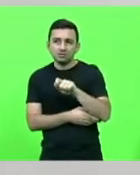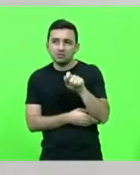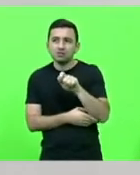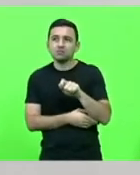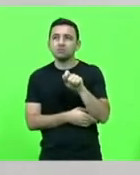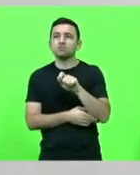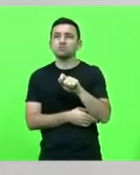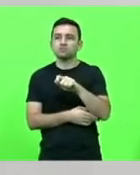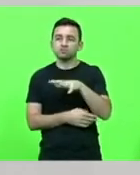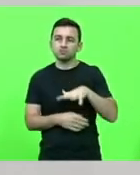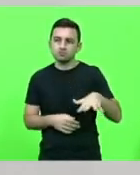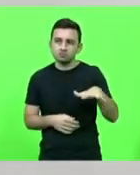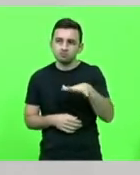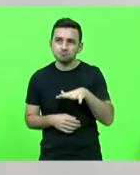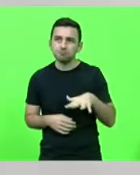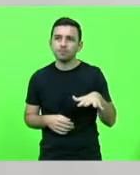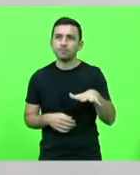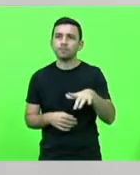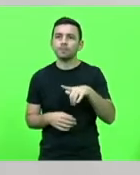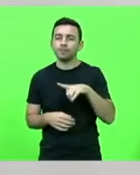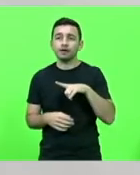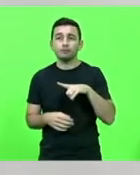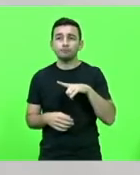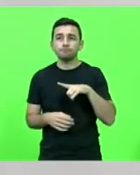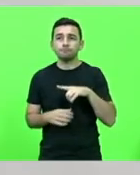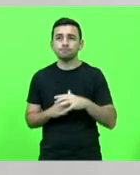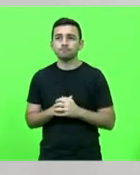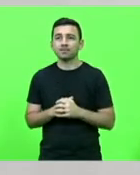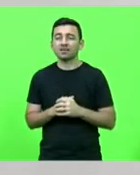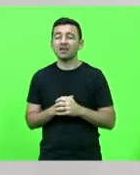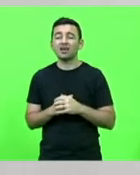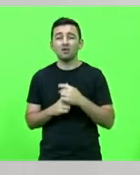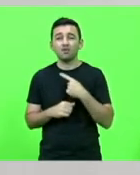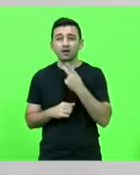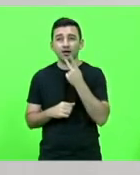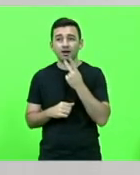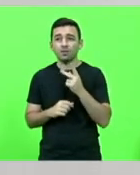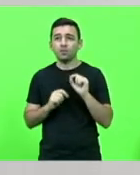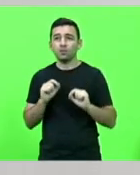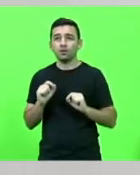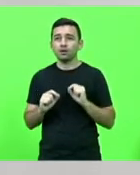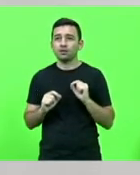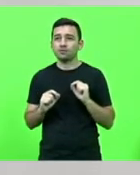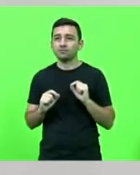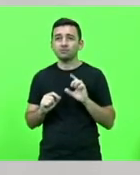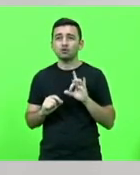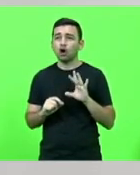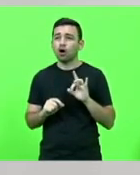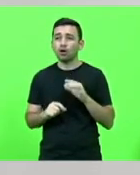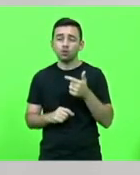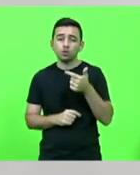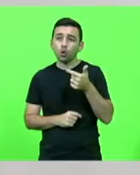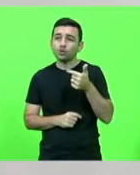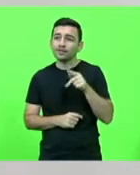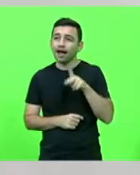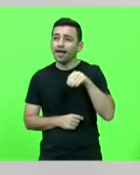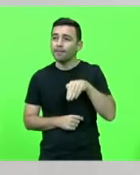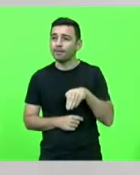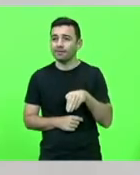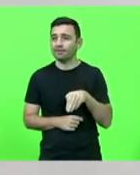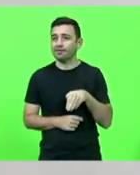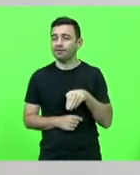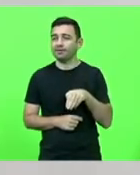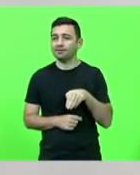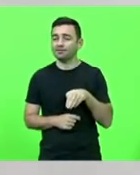Alto Contrário escrito porque ela está fazendo a selfie e dizer que são apenas 12 quilômetros que